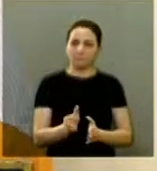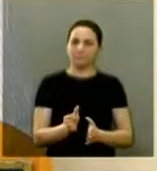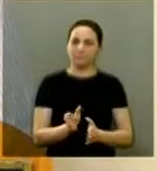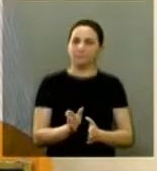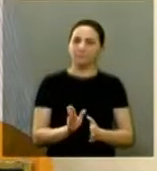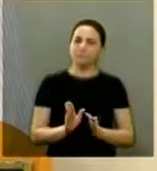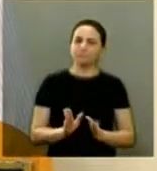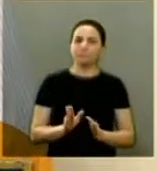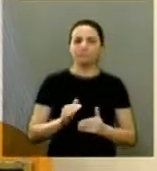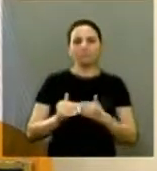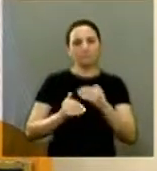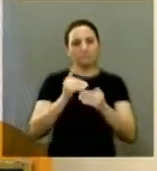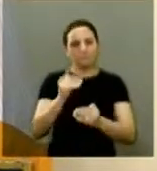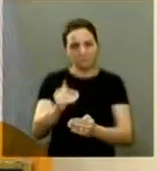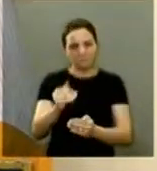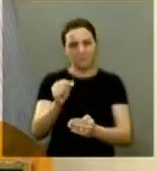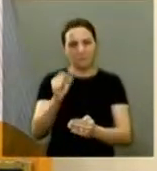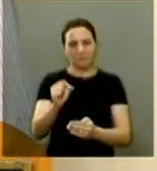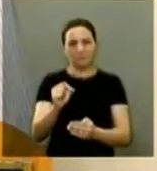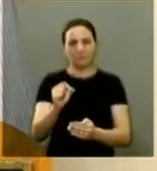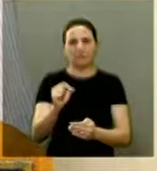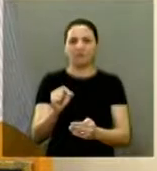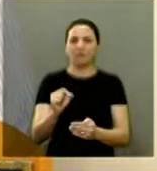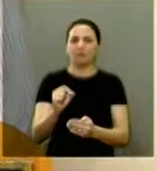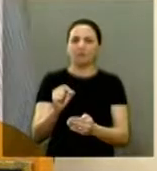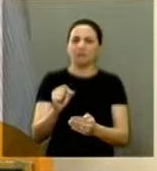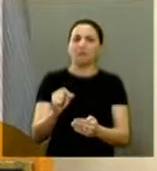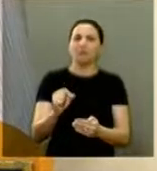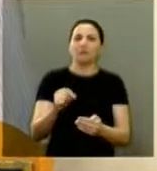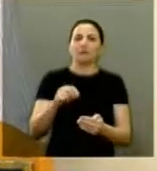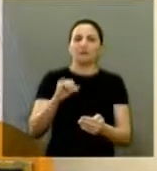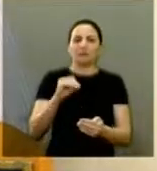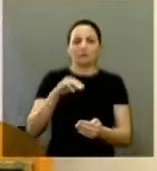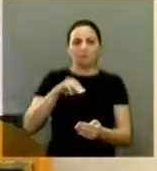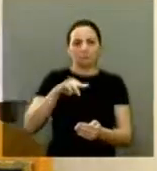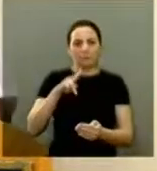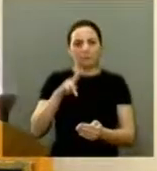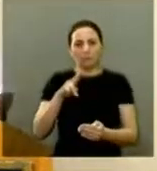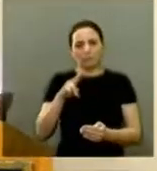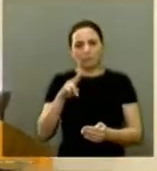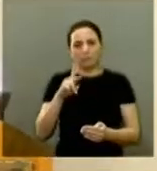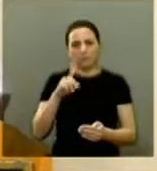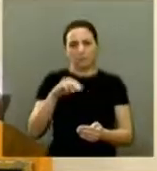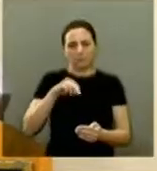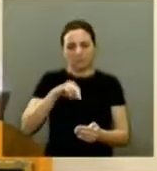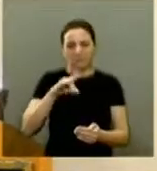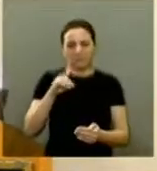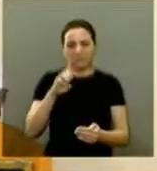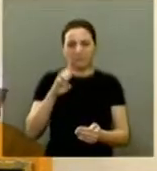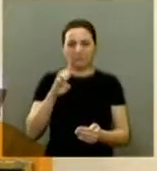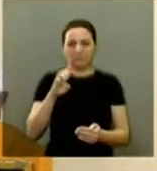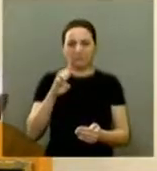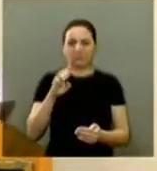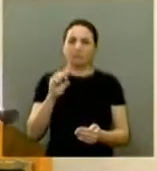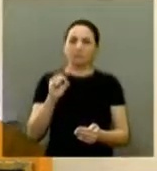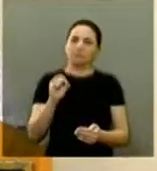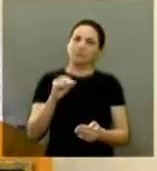que o avanço que nós conseguimos foi na impunidade também presidente João Fares será que